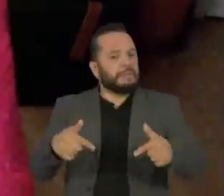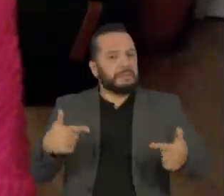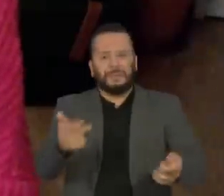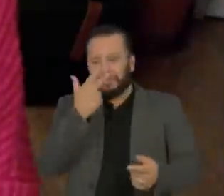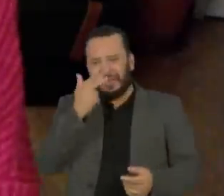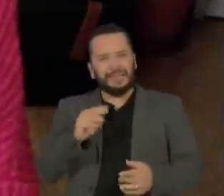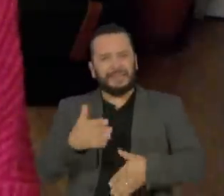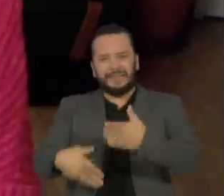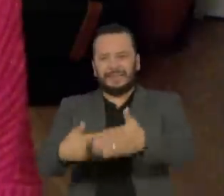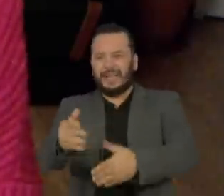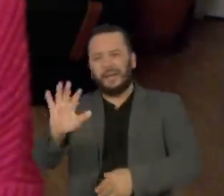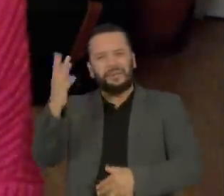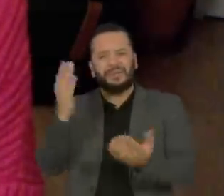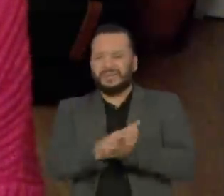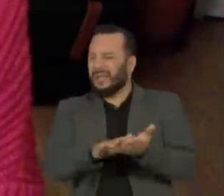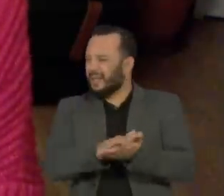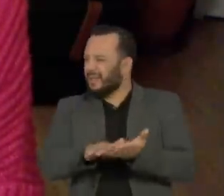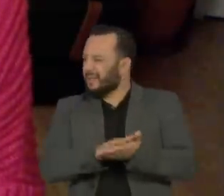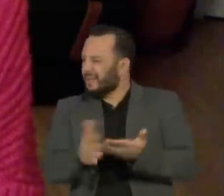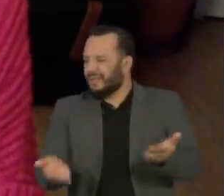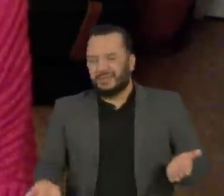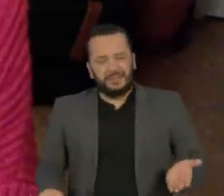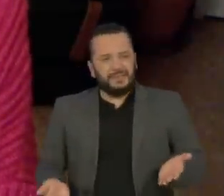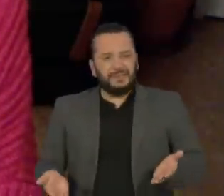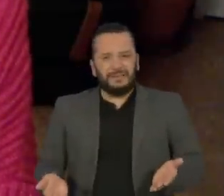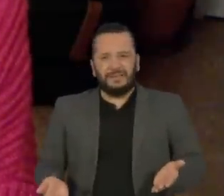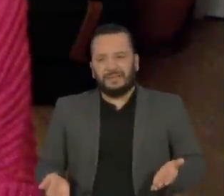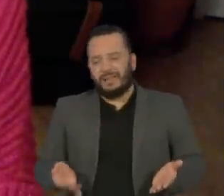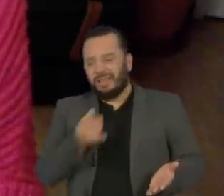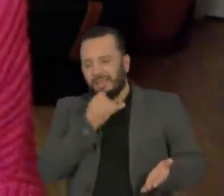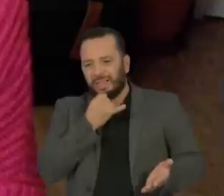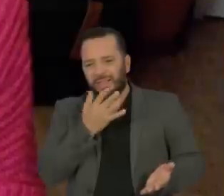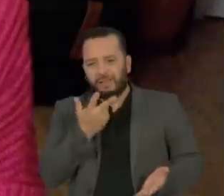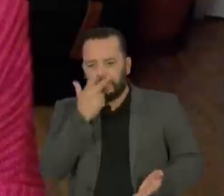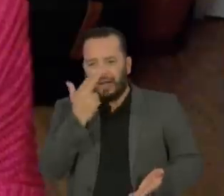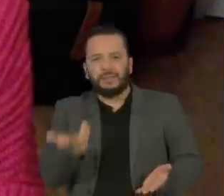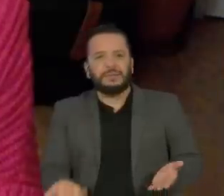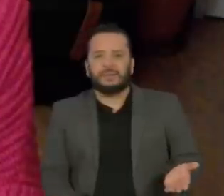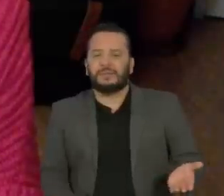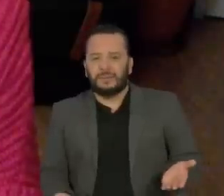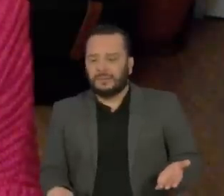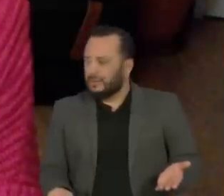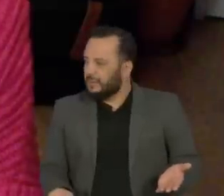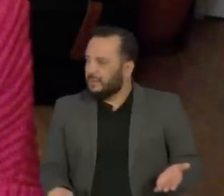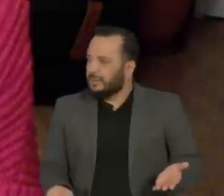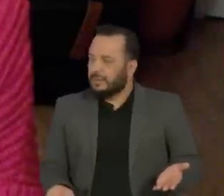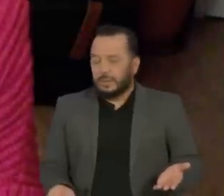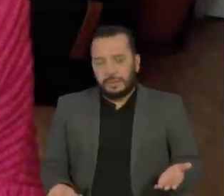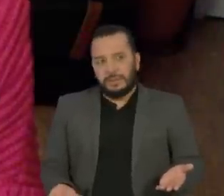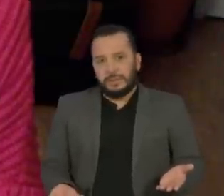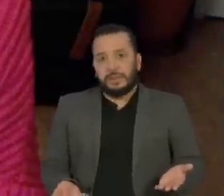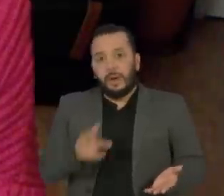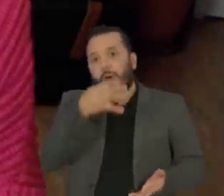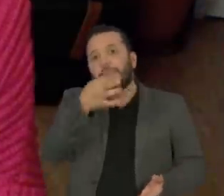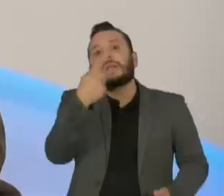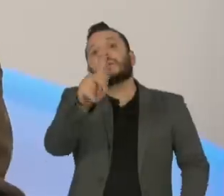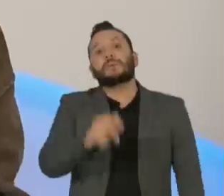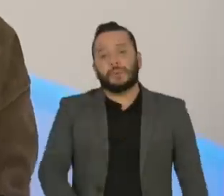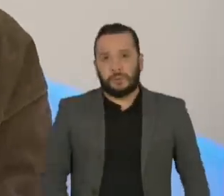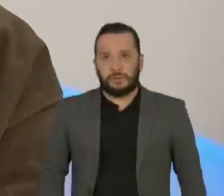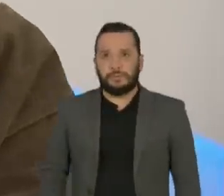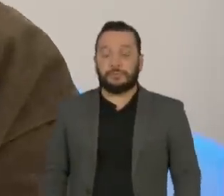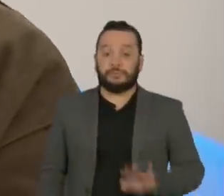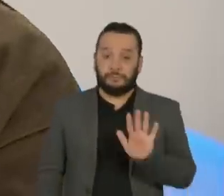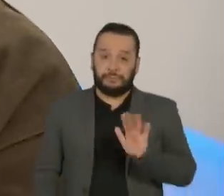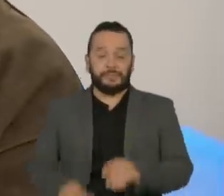confusão de não sei muito o que pensar, queria ouvir o Lobão. Olha,